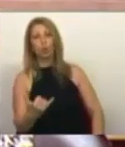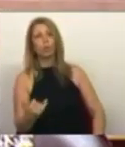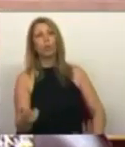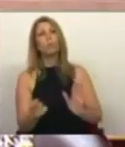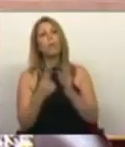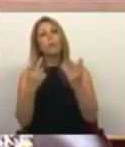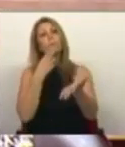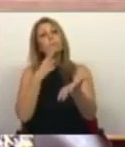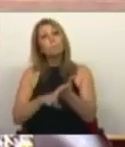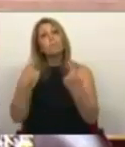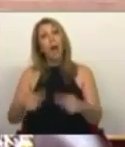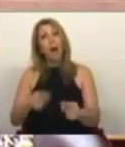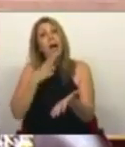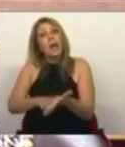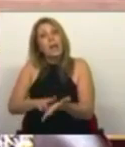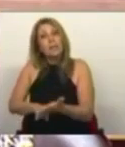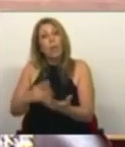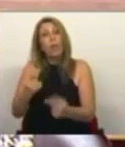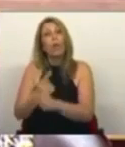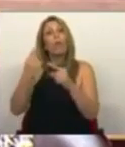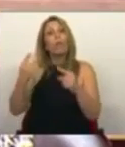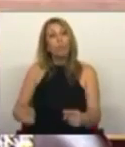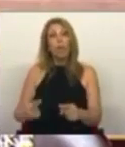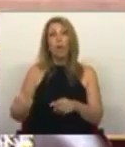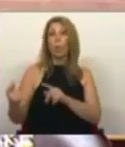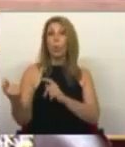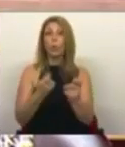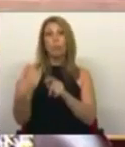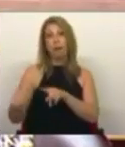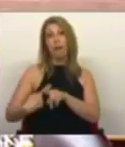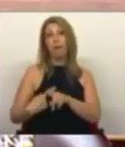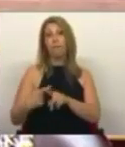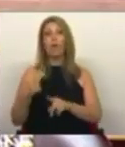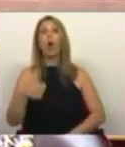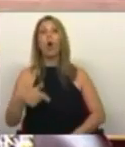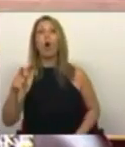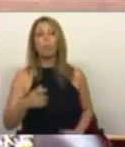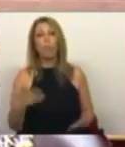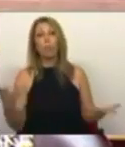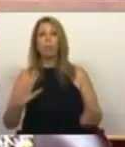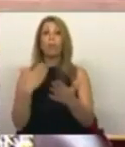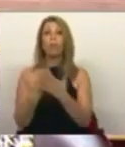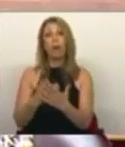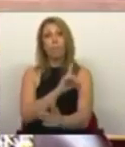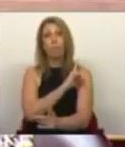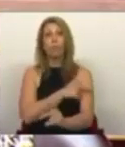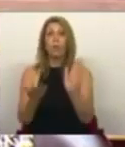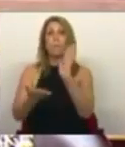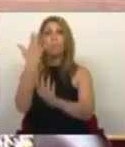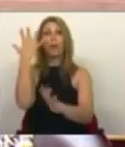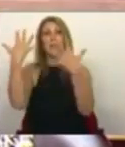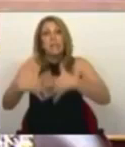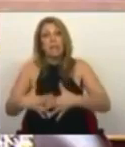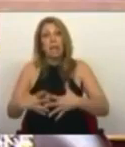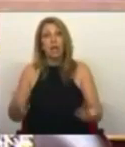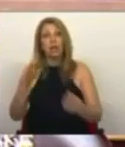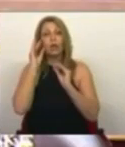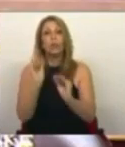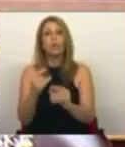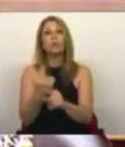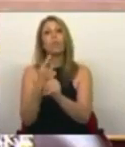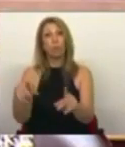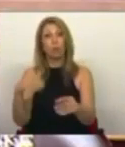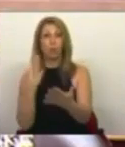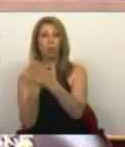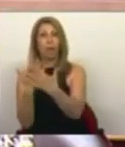verdadeiro motivo pelo qual o debate interessa ao Bloco, que é dar mais poder aos sindicatos da educação, porque dá-lhes um papel na definição do tamanho das